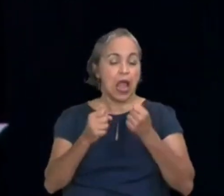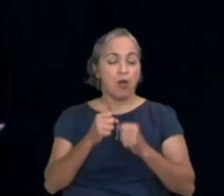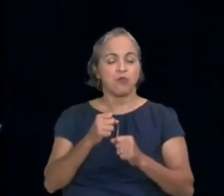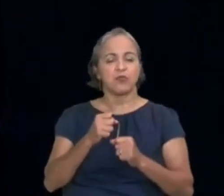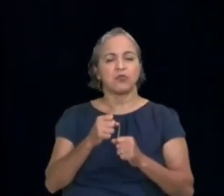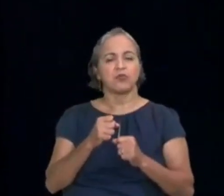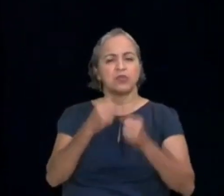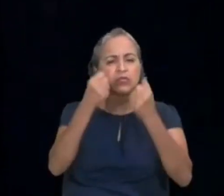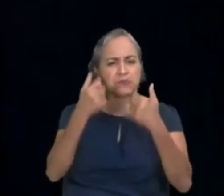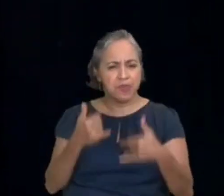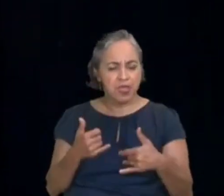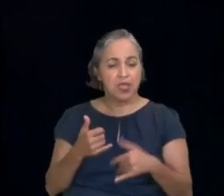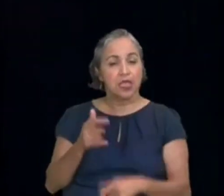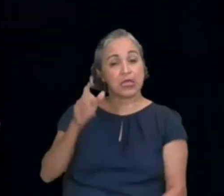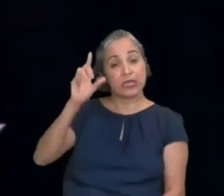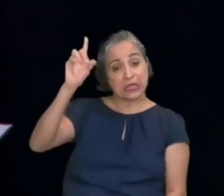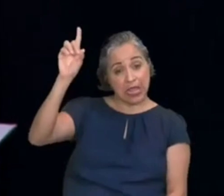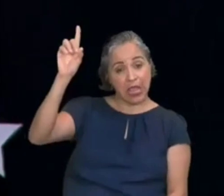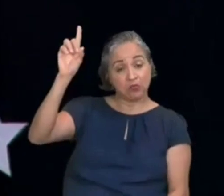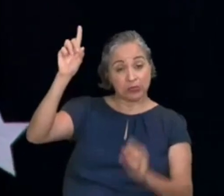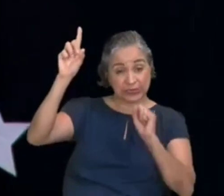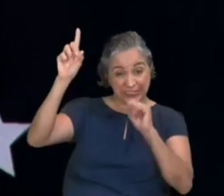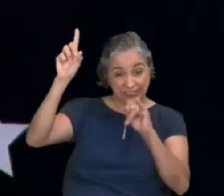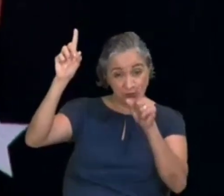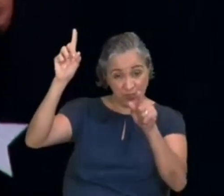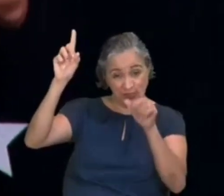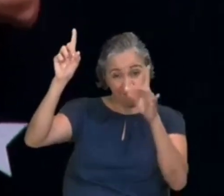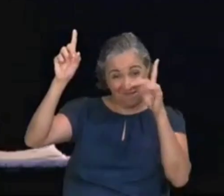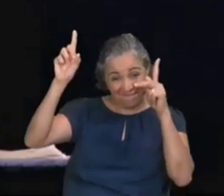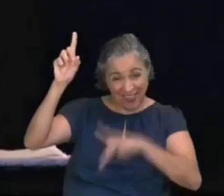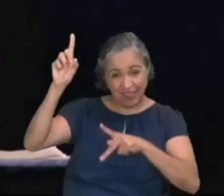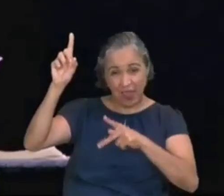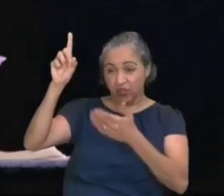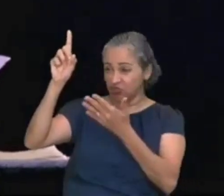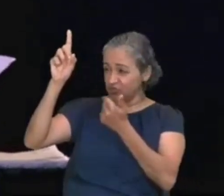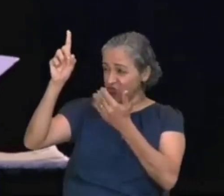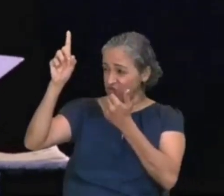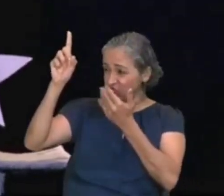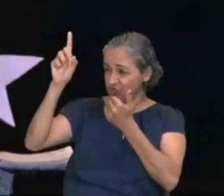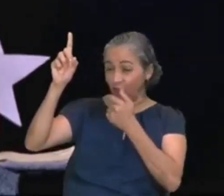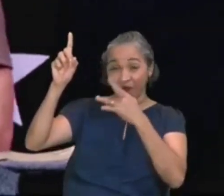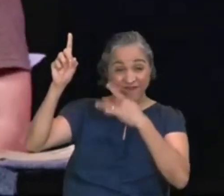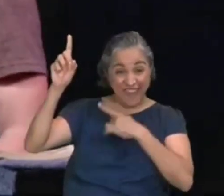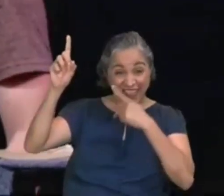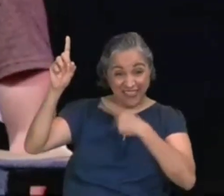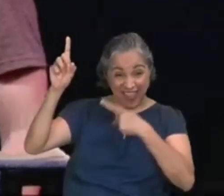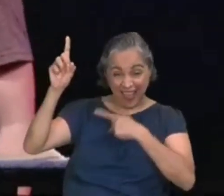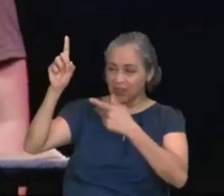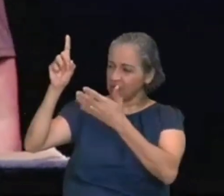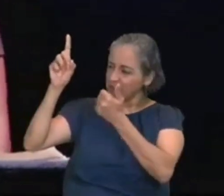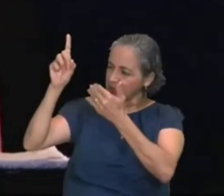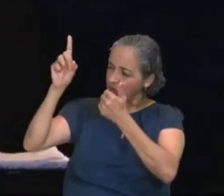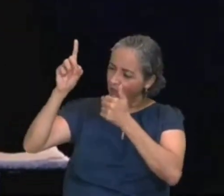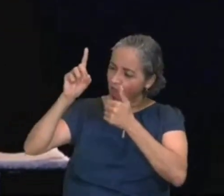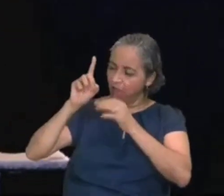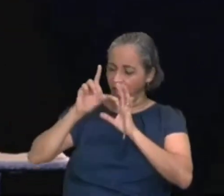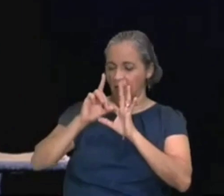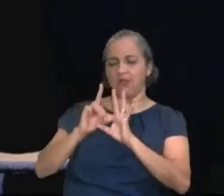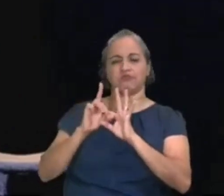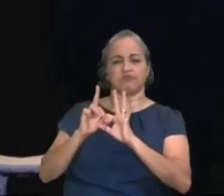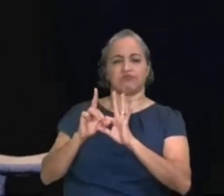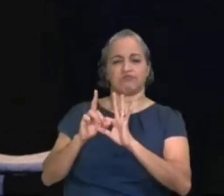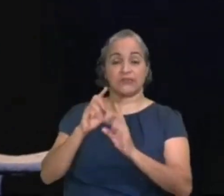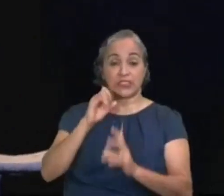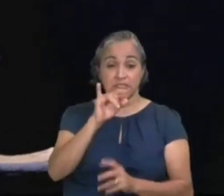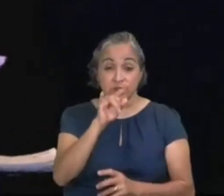todos que o invocam, com sinceridade, então, se você se invocar a Deus, Deus fala comigo, a